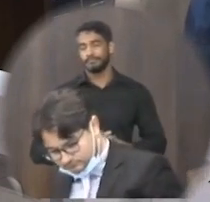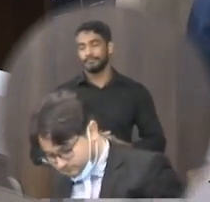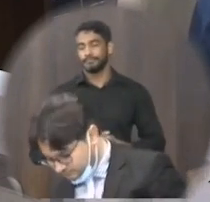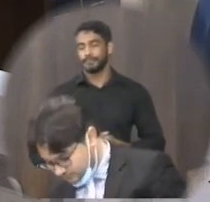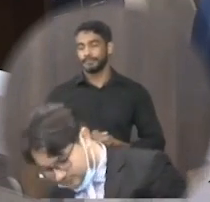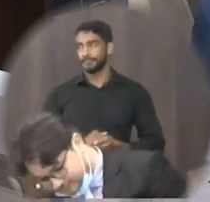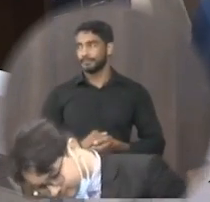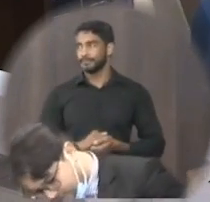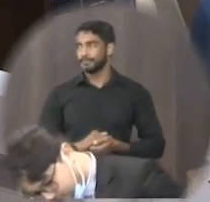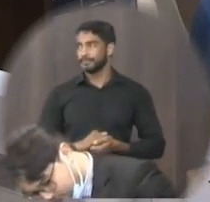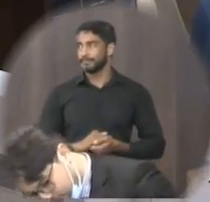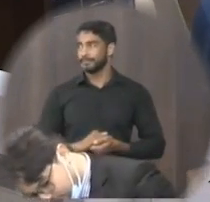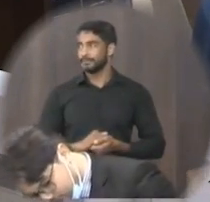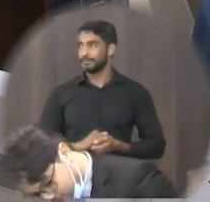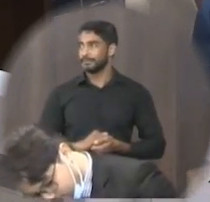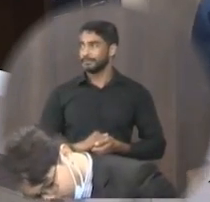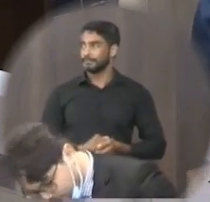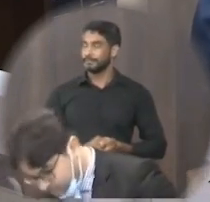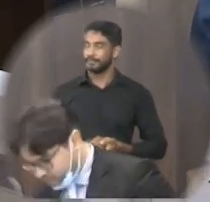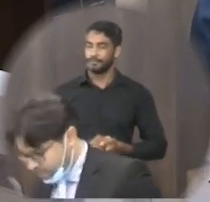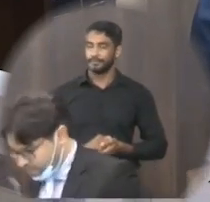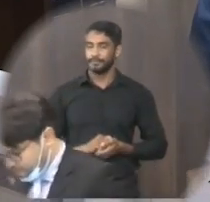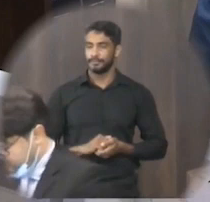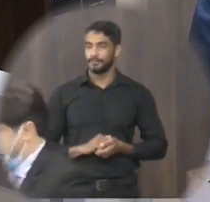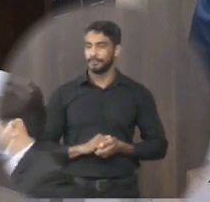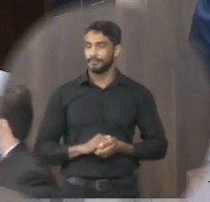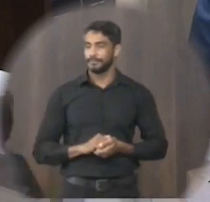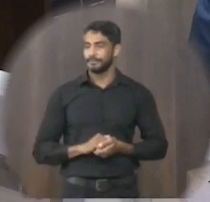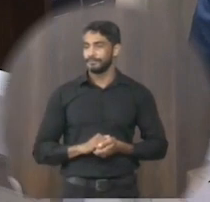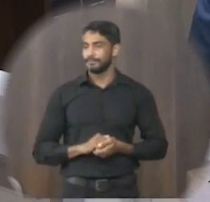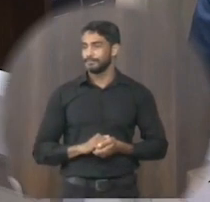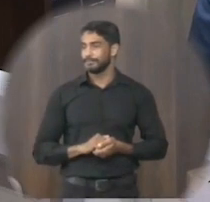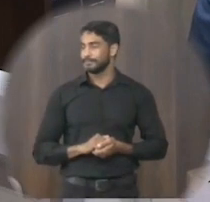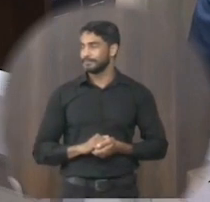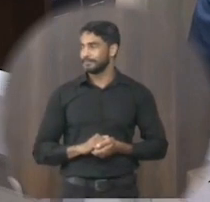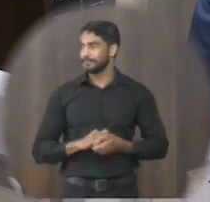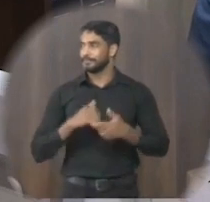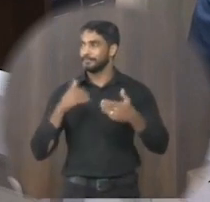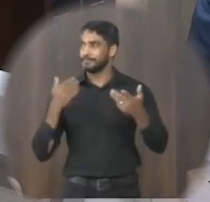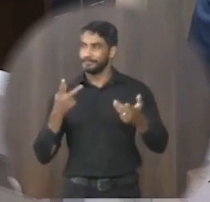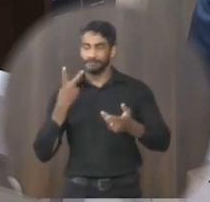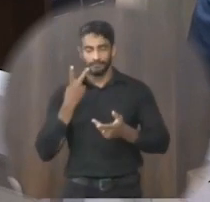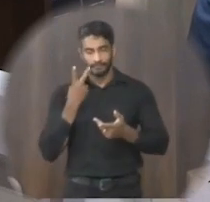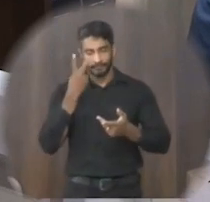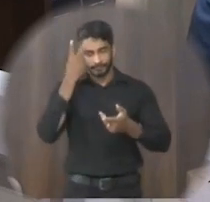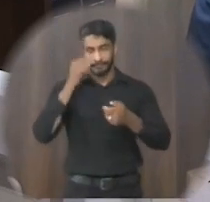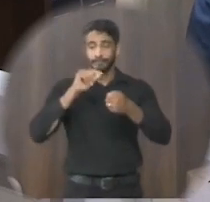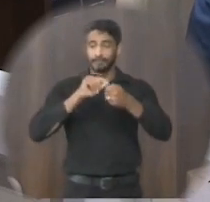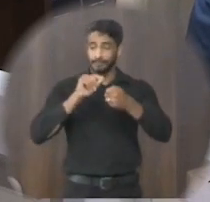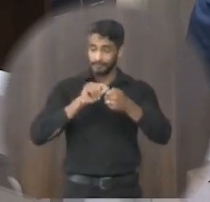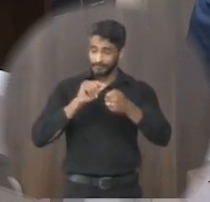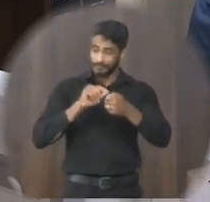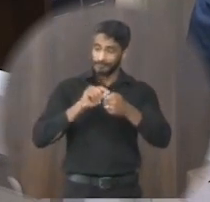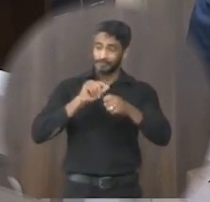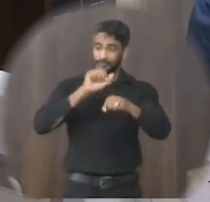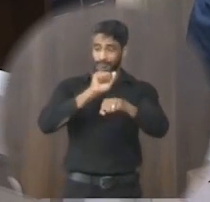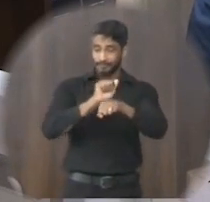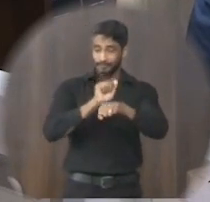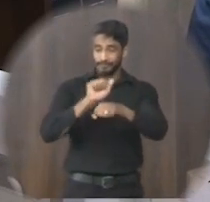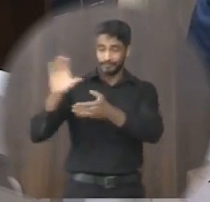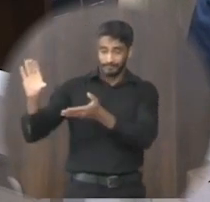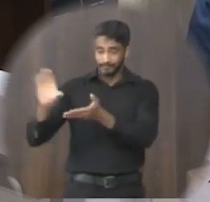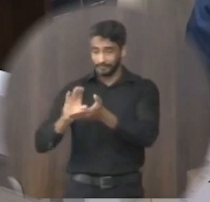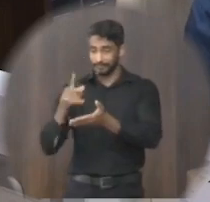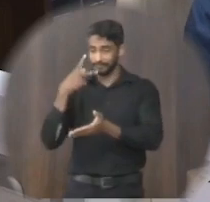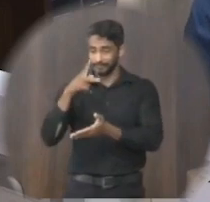242 cirurgias então essas cirurgias foram feitas exclusivamente com dinheiro das emendas dos vereadores